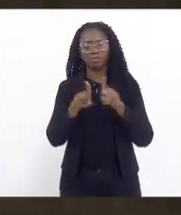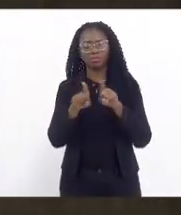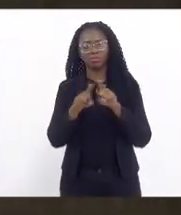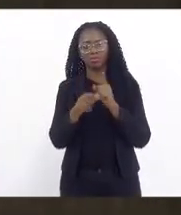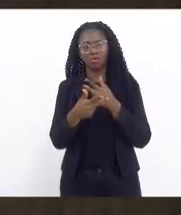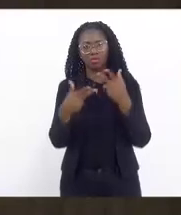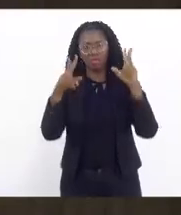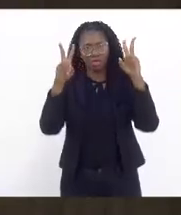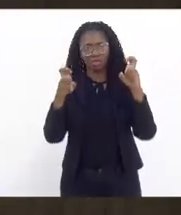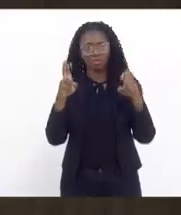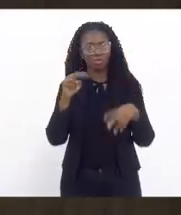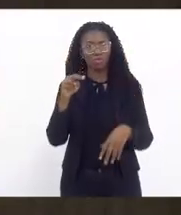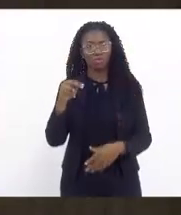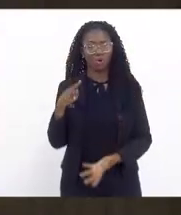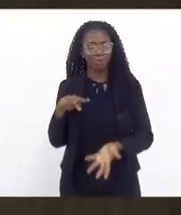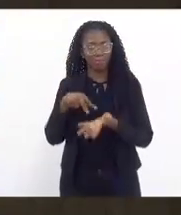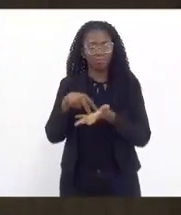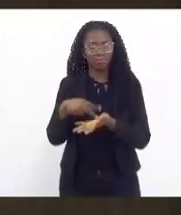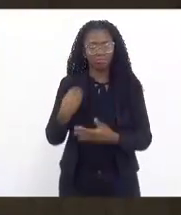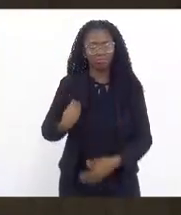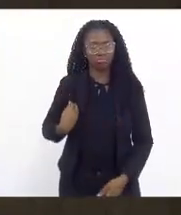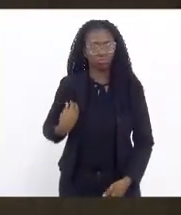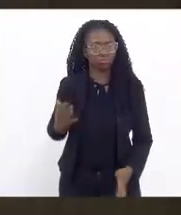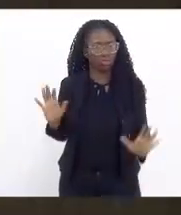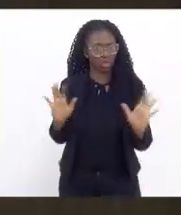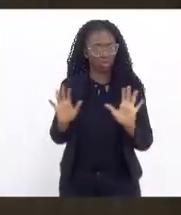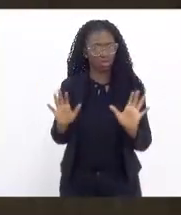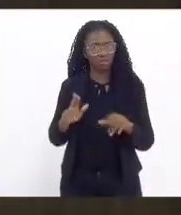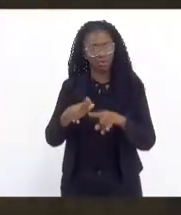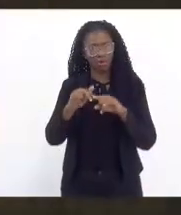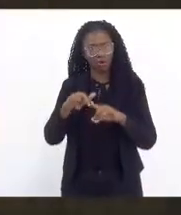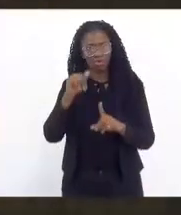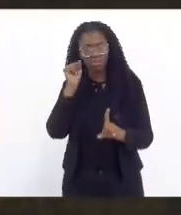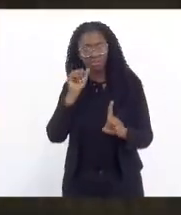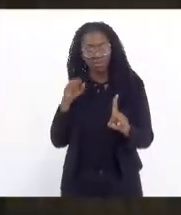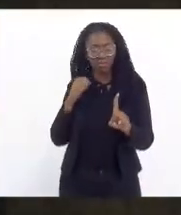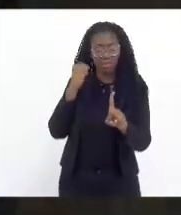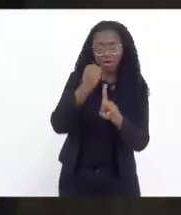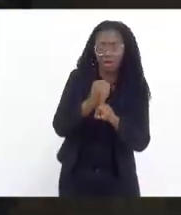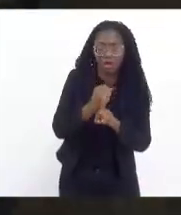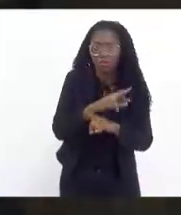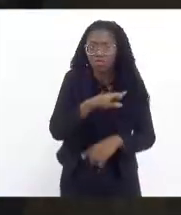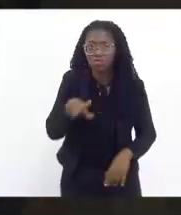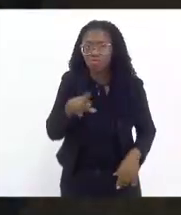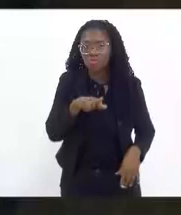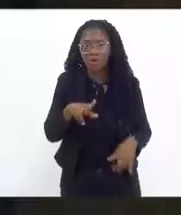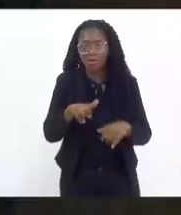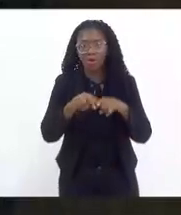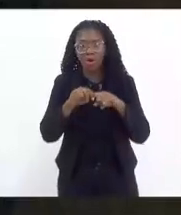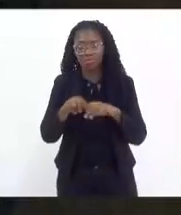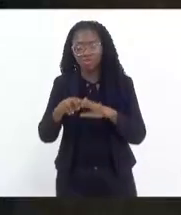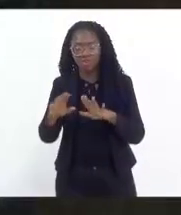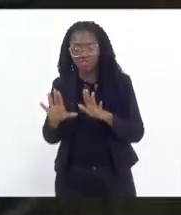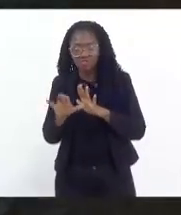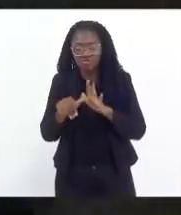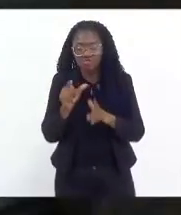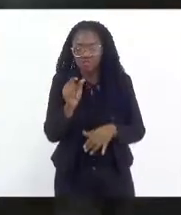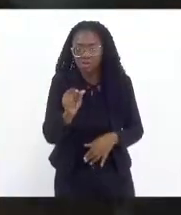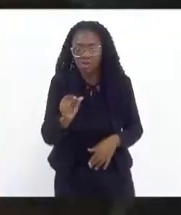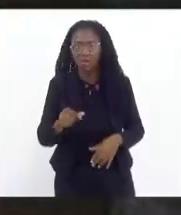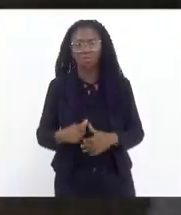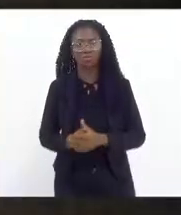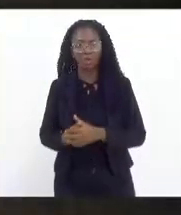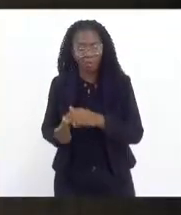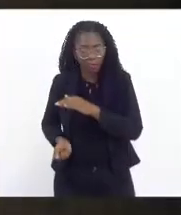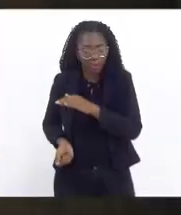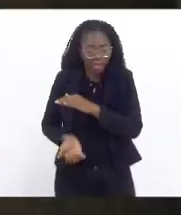estiveram porque perceba o feminicídio ele não é um crime motivado por um pequeno furto por algum enriquecimento